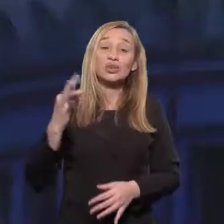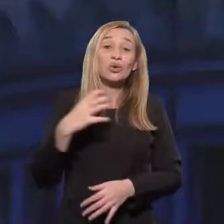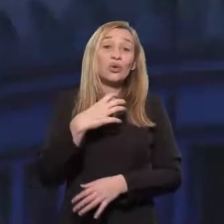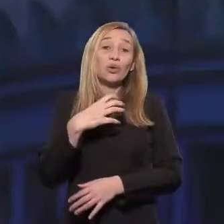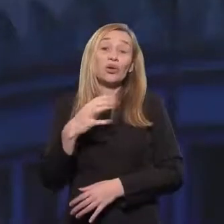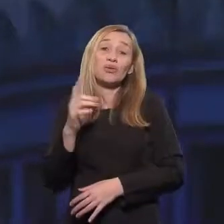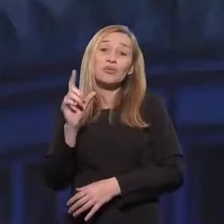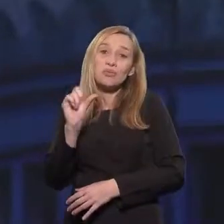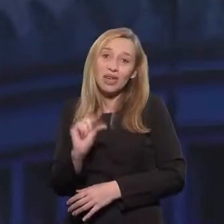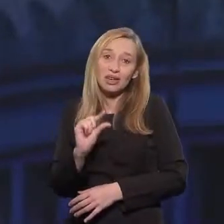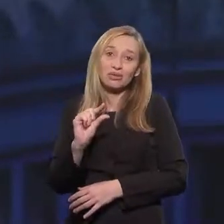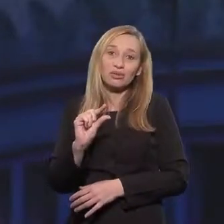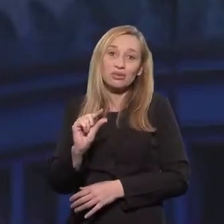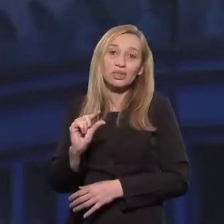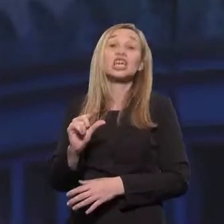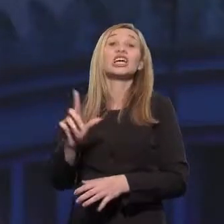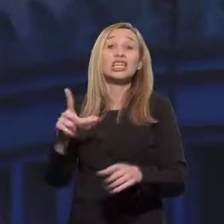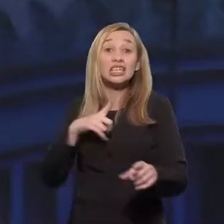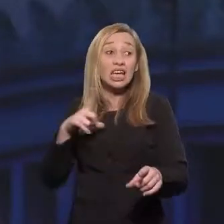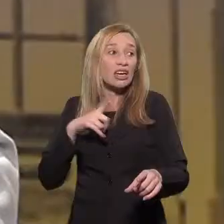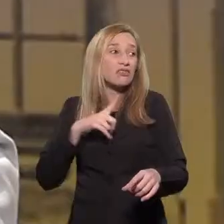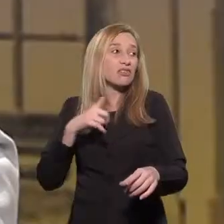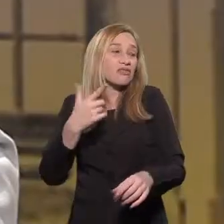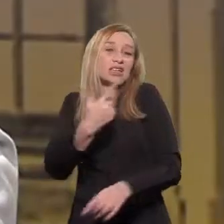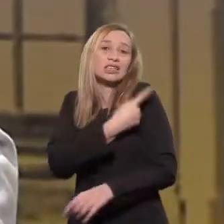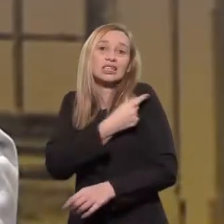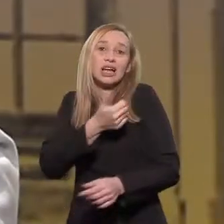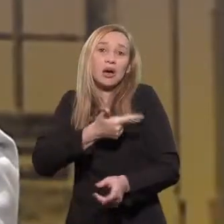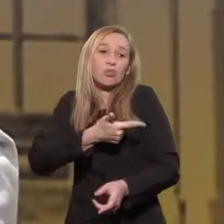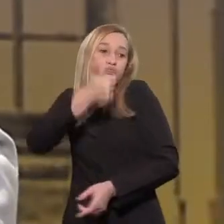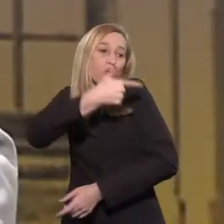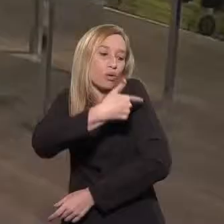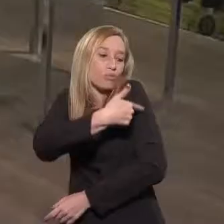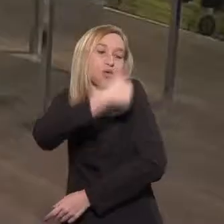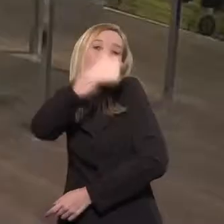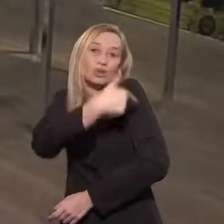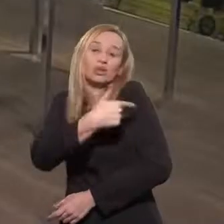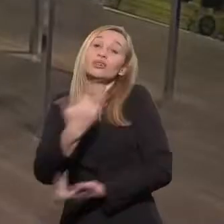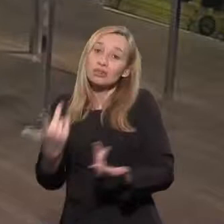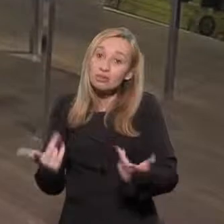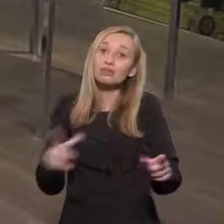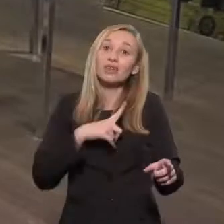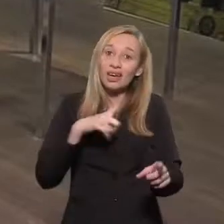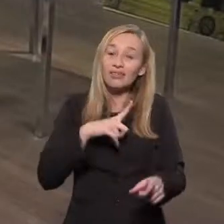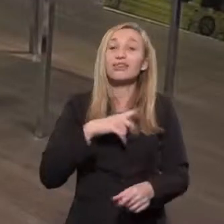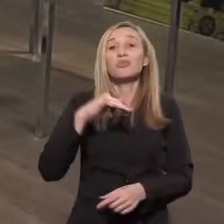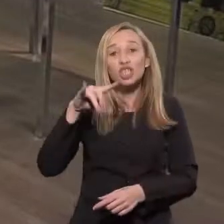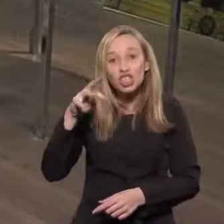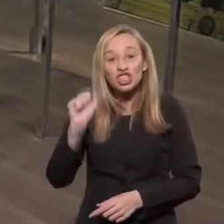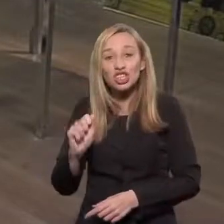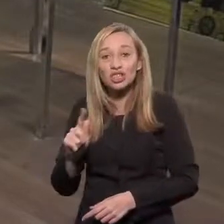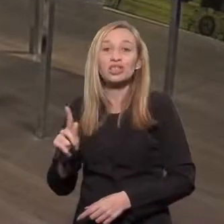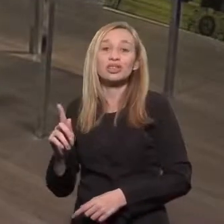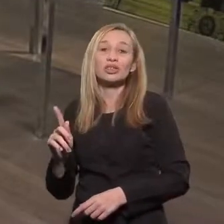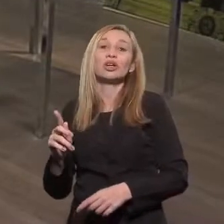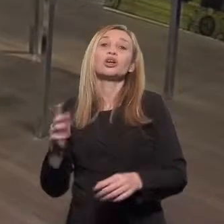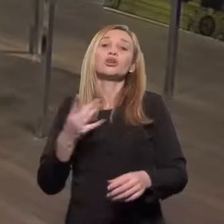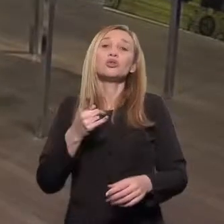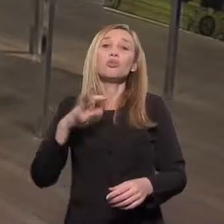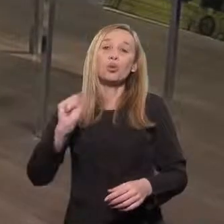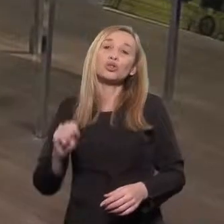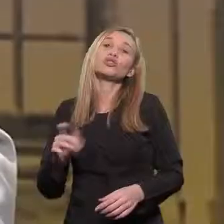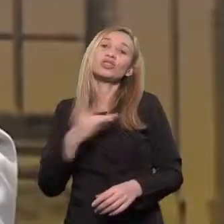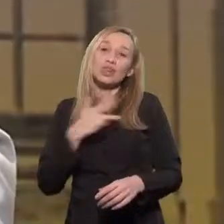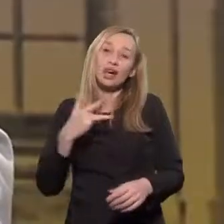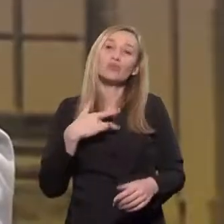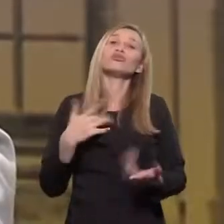tinha vacina de febre amarela com pistola? Chegou a ter de pistola também, meningite também, chegou a ter. Aliás, tem vacina de meningite no posto de saúde,